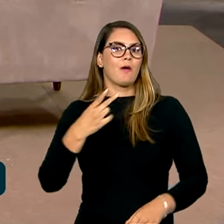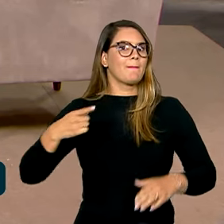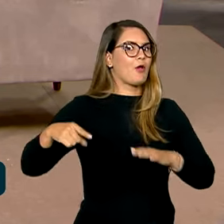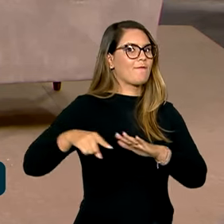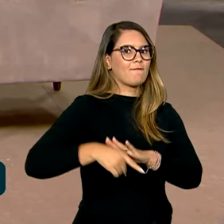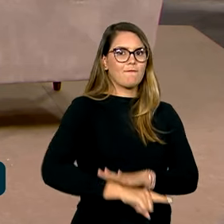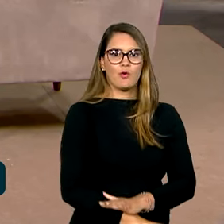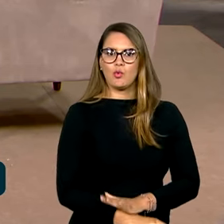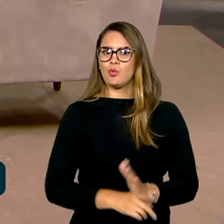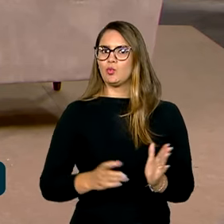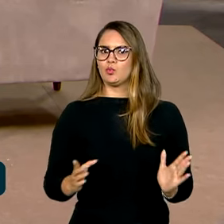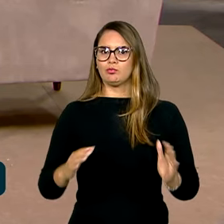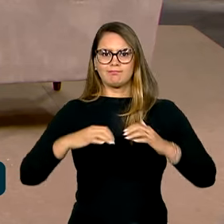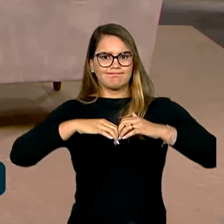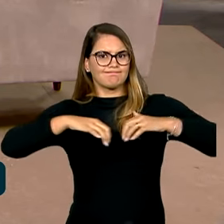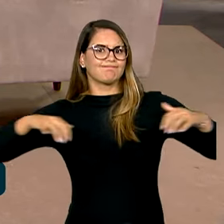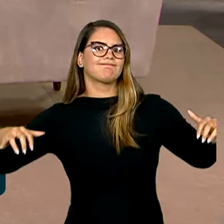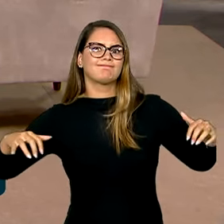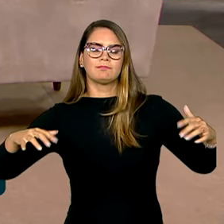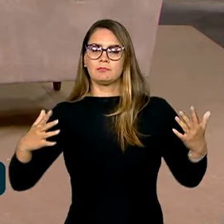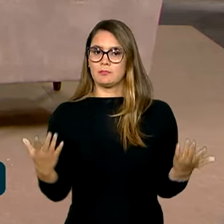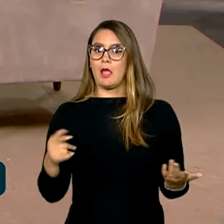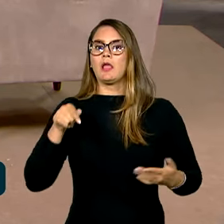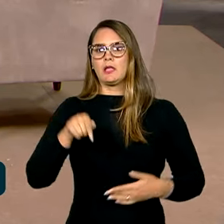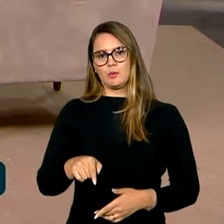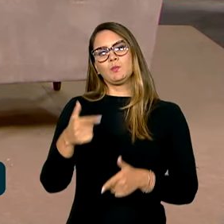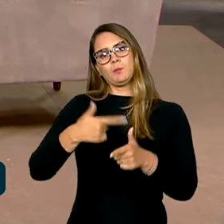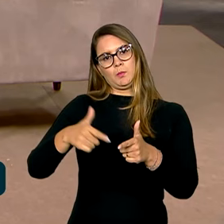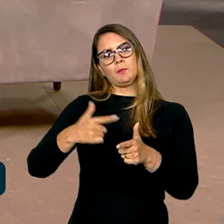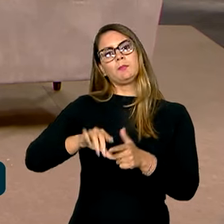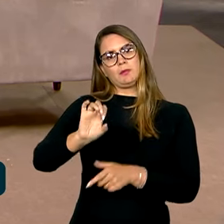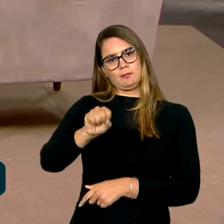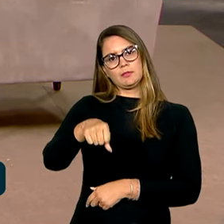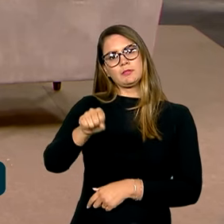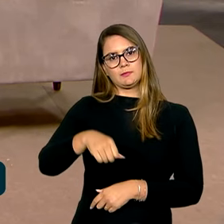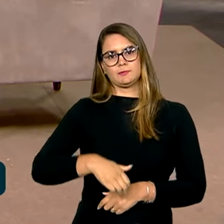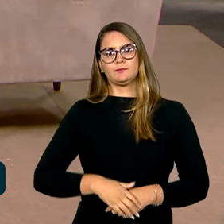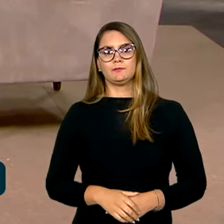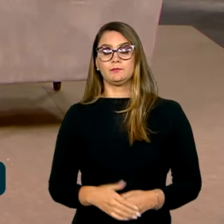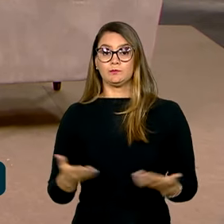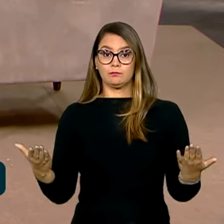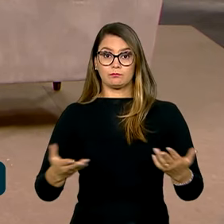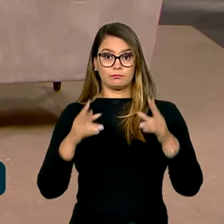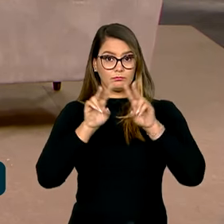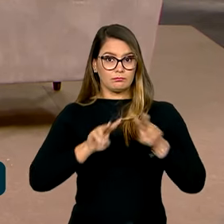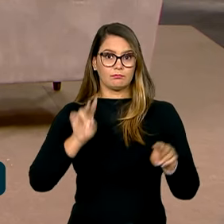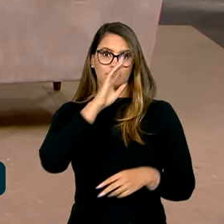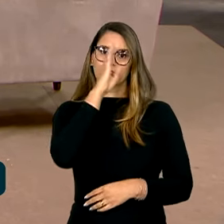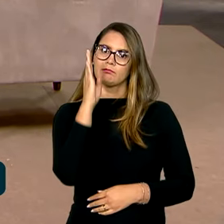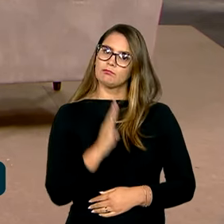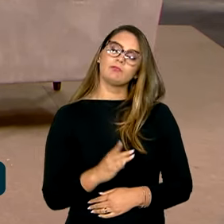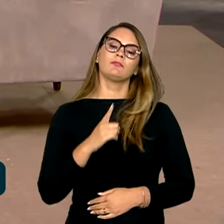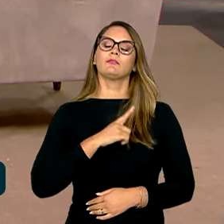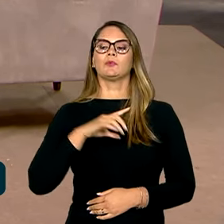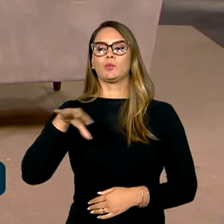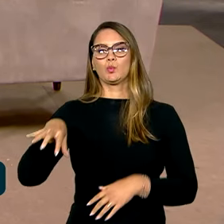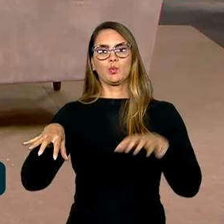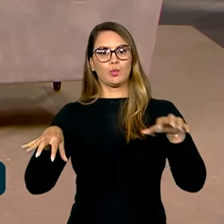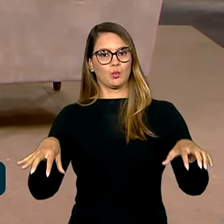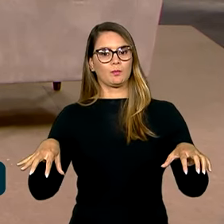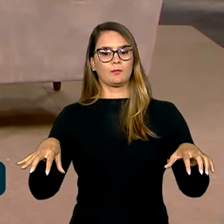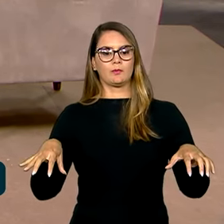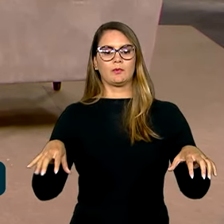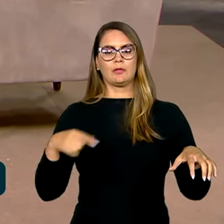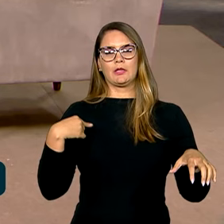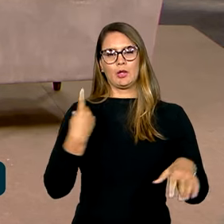radicalização dessa polarização. Isso sim é o problema. E hoje a gente vê no país que existem dois grupos, quando a ciência